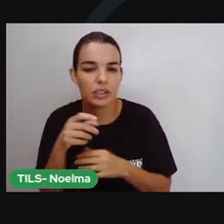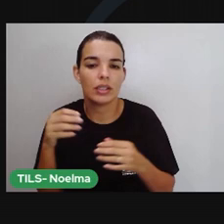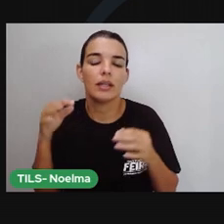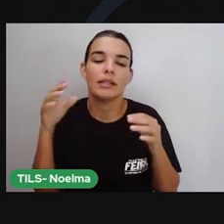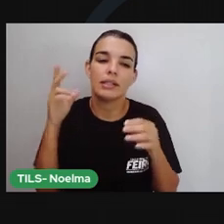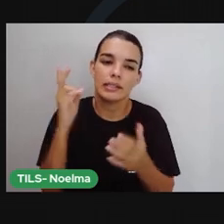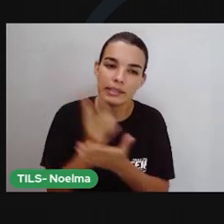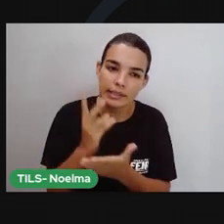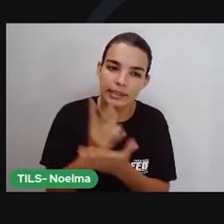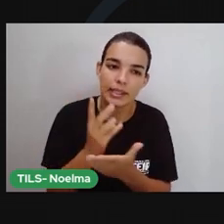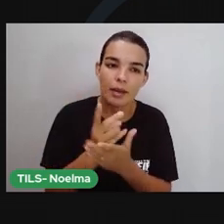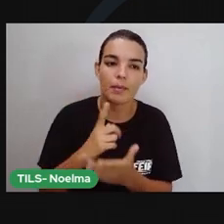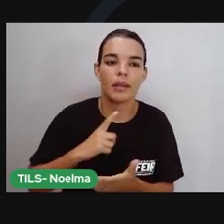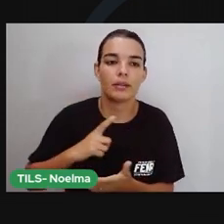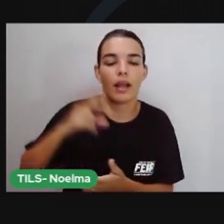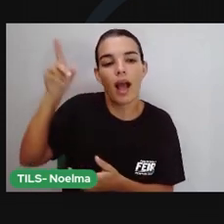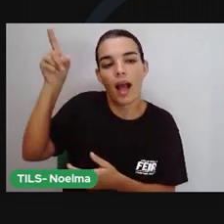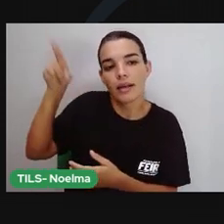acentuadas.